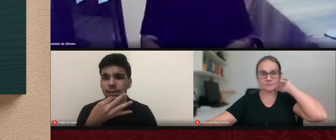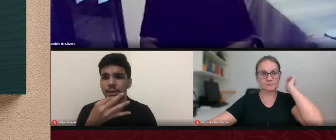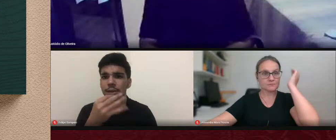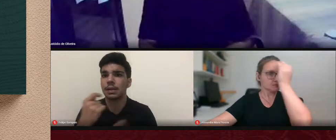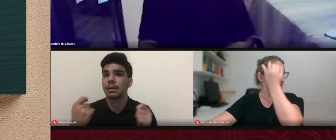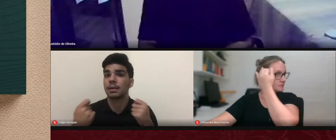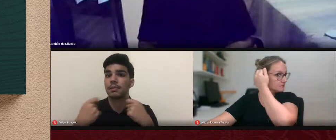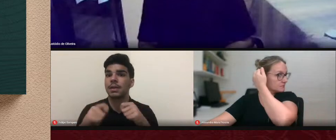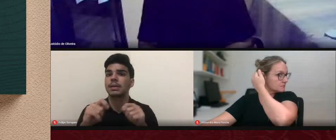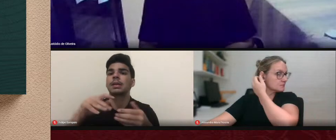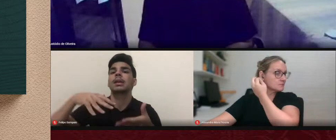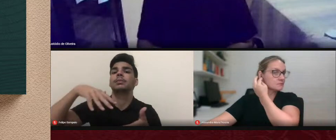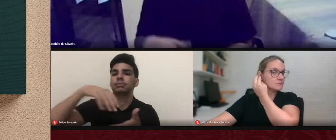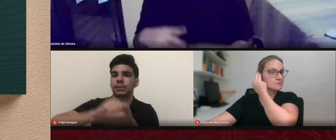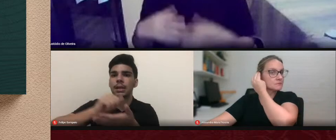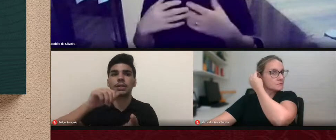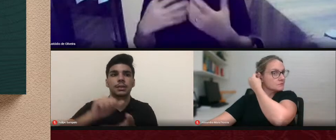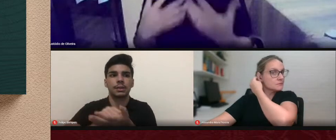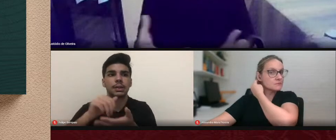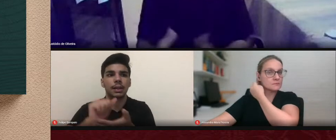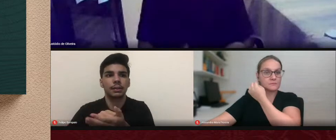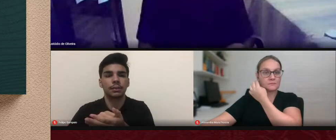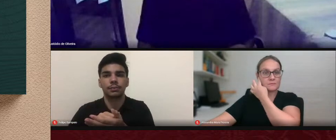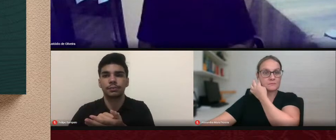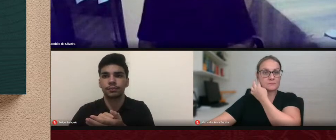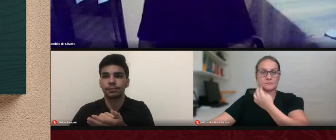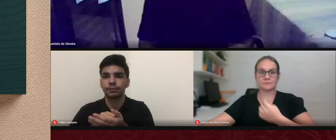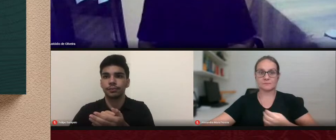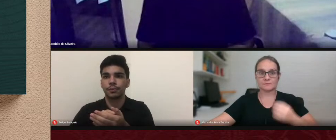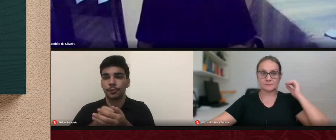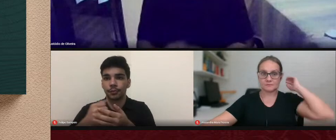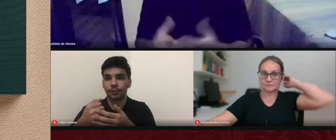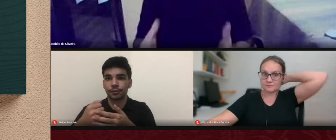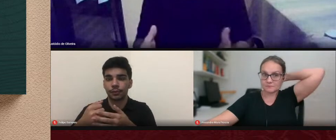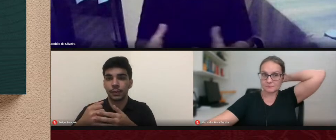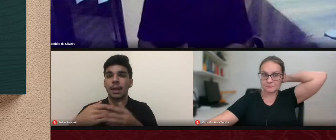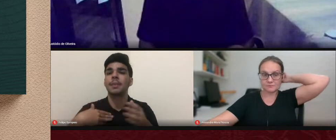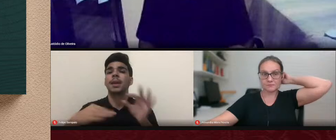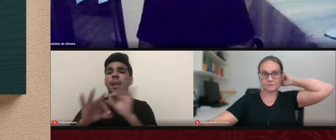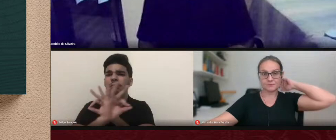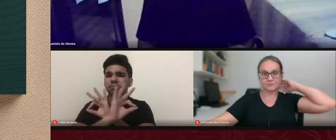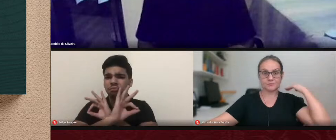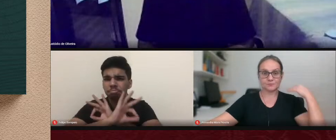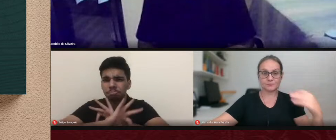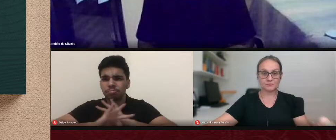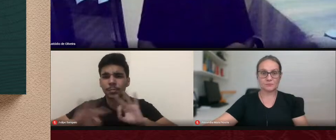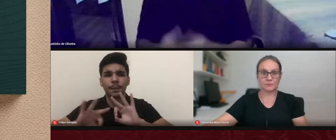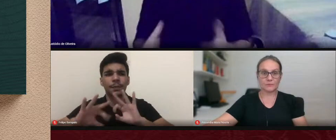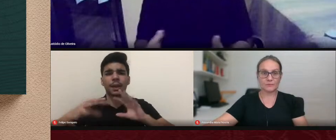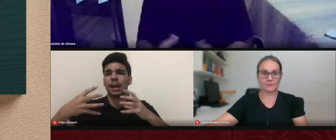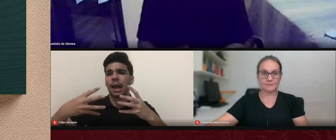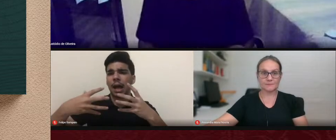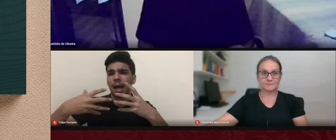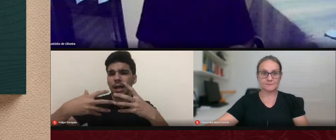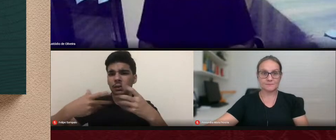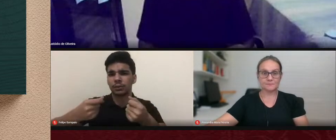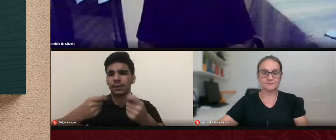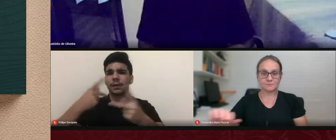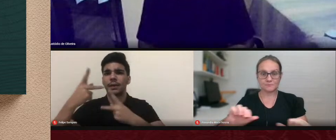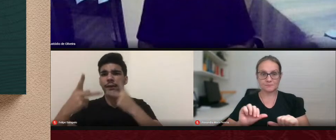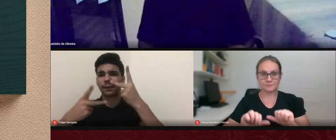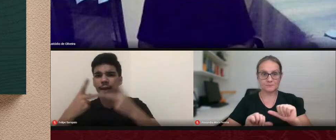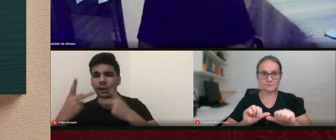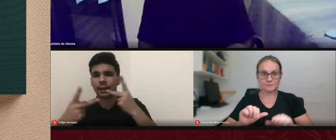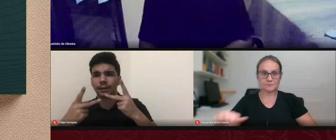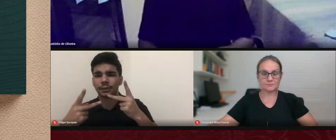registrado o meu a minha aqui essência a tudo que foi dito e todas as preocupações que foram